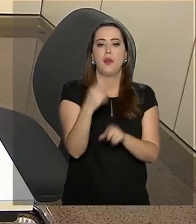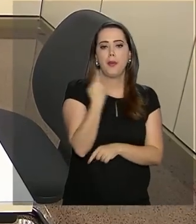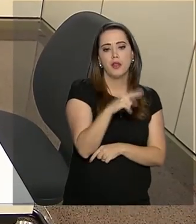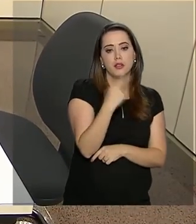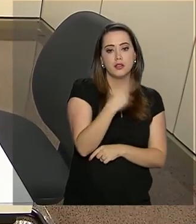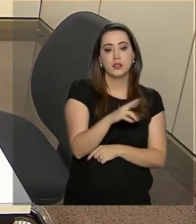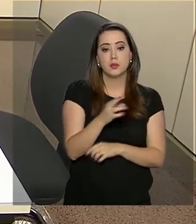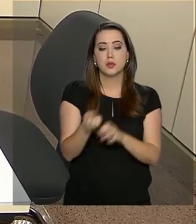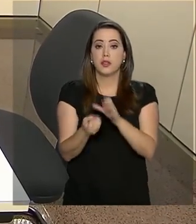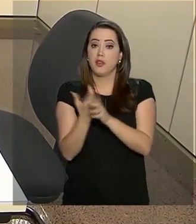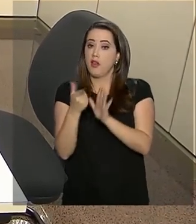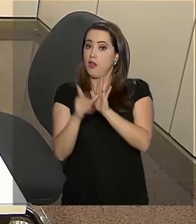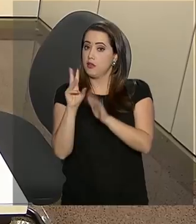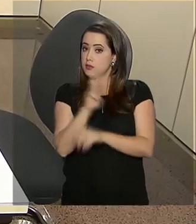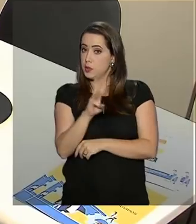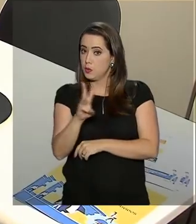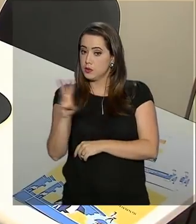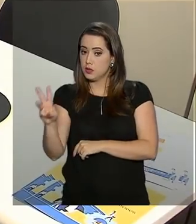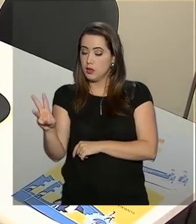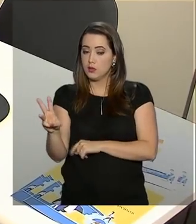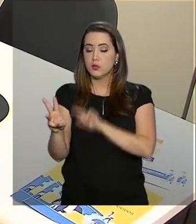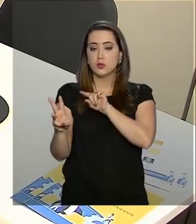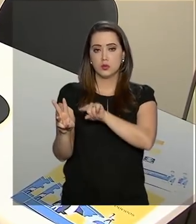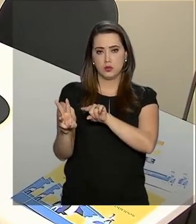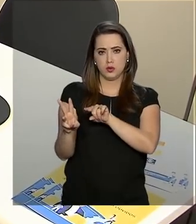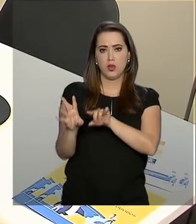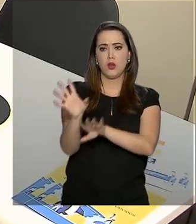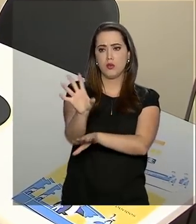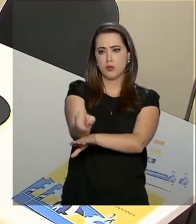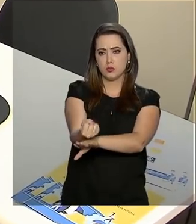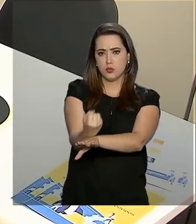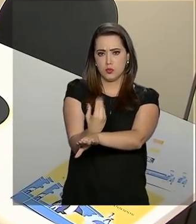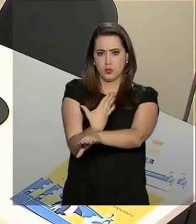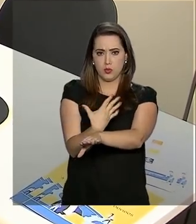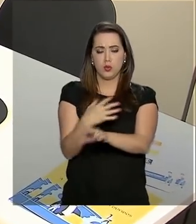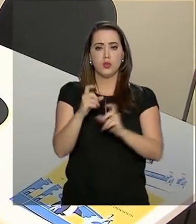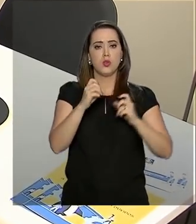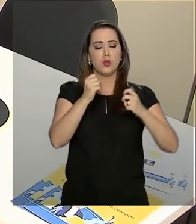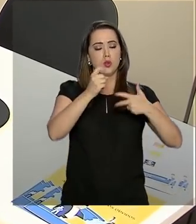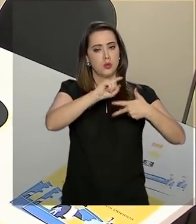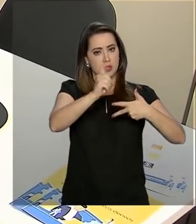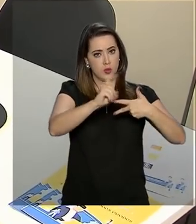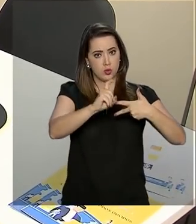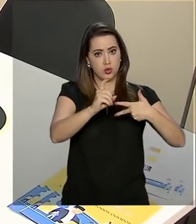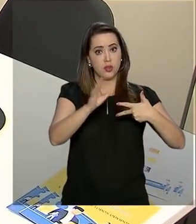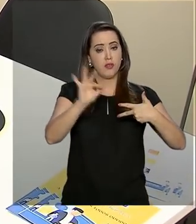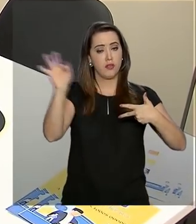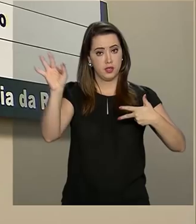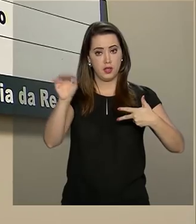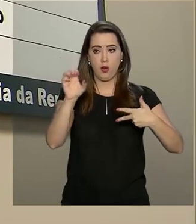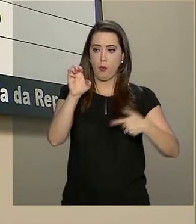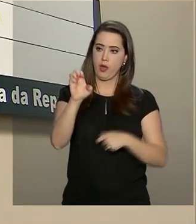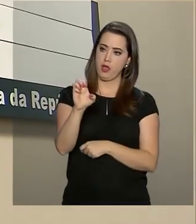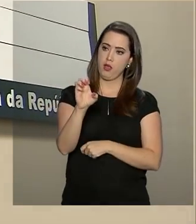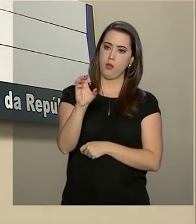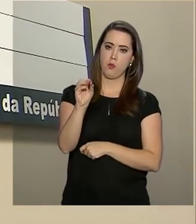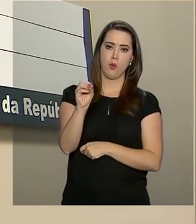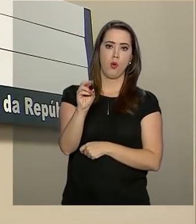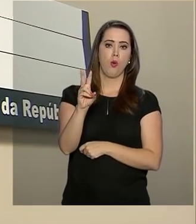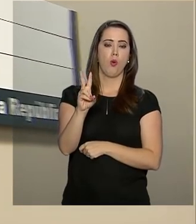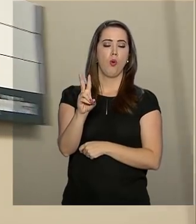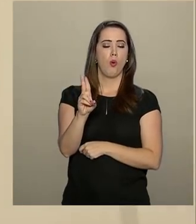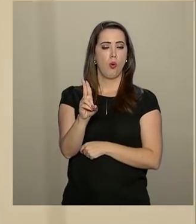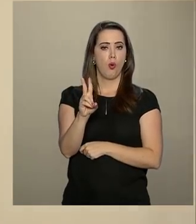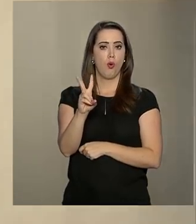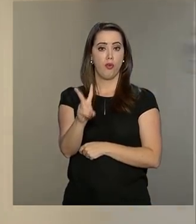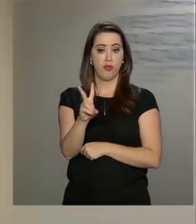O que já era feito pela internet através do sistema de ouvidorias do Poder Executivo Federal, o EOUVE, agora também vai poder